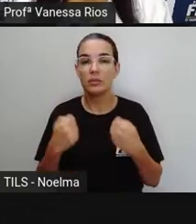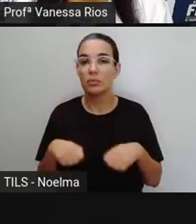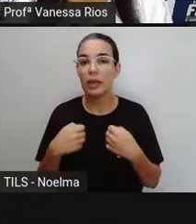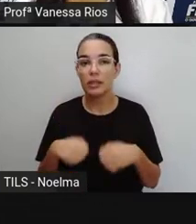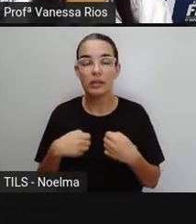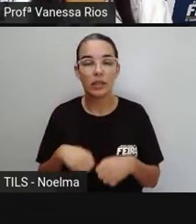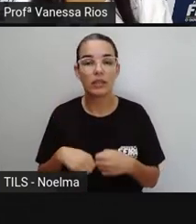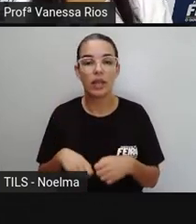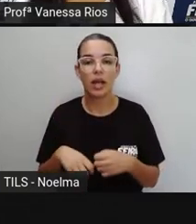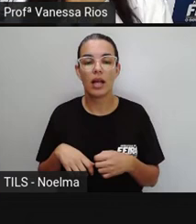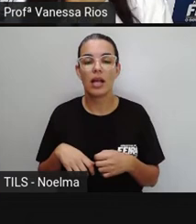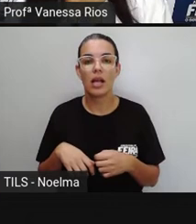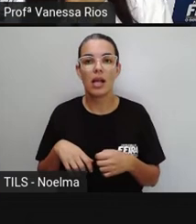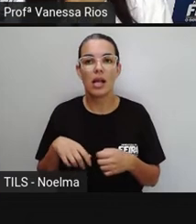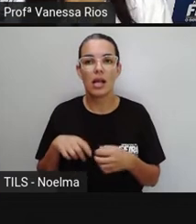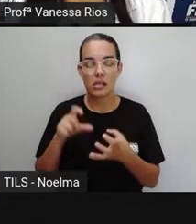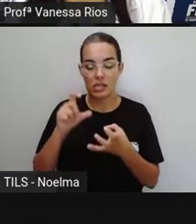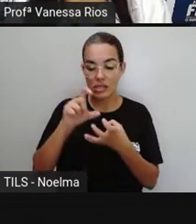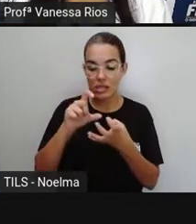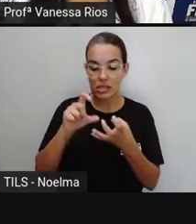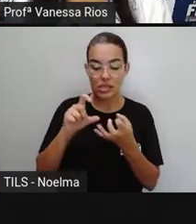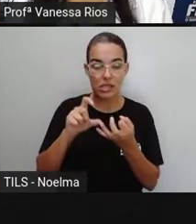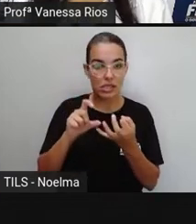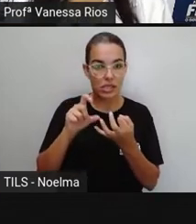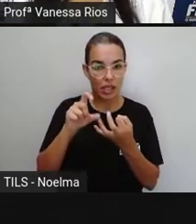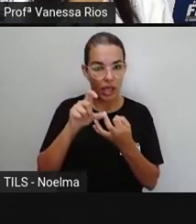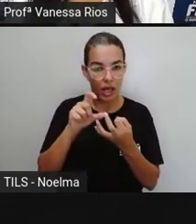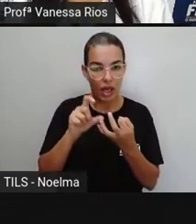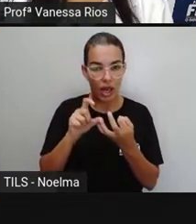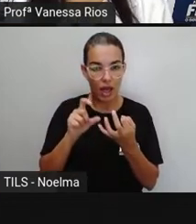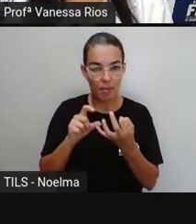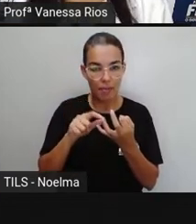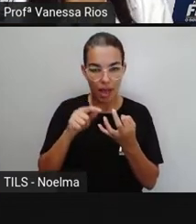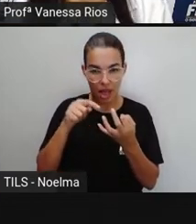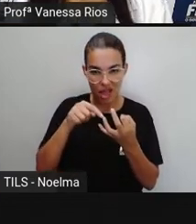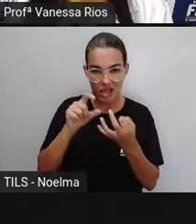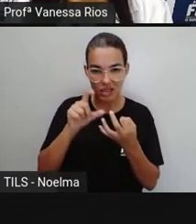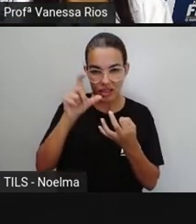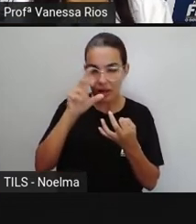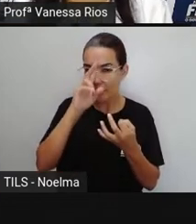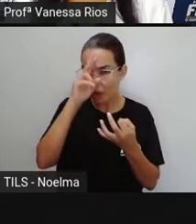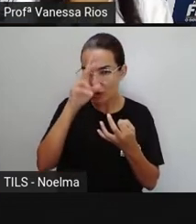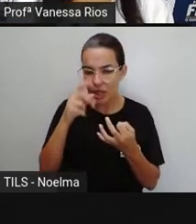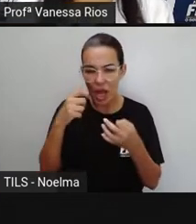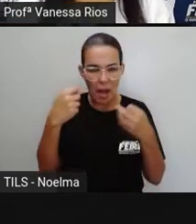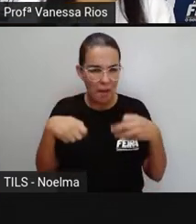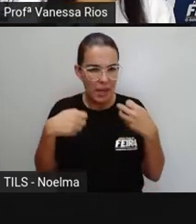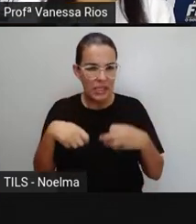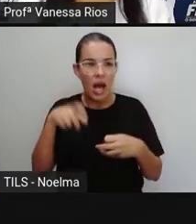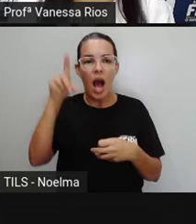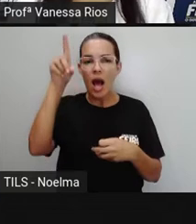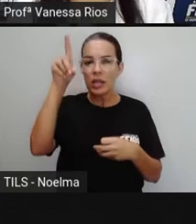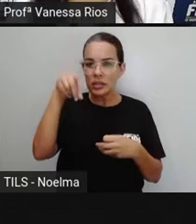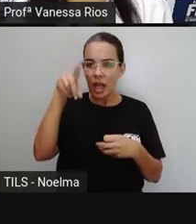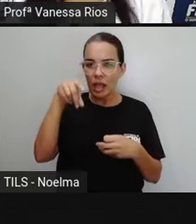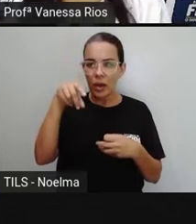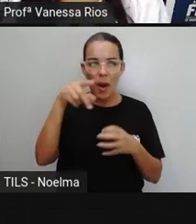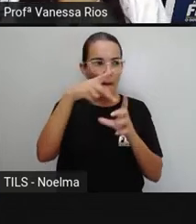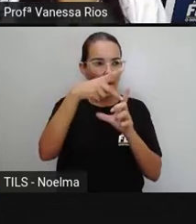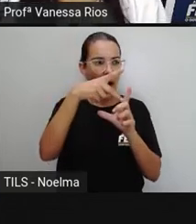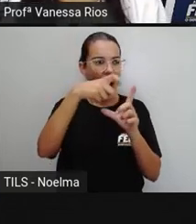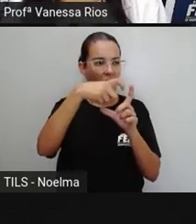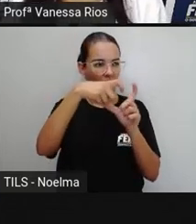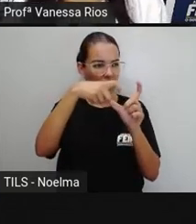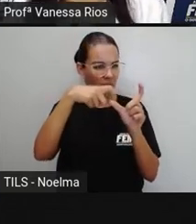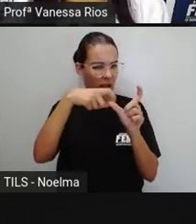sílaba tônica sem acento. Porque nem todas as palavras paroxítonas vão receber o acento agudo ou o